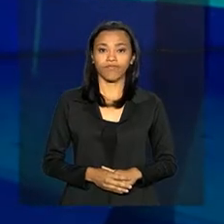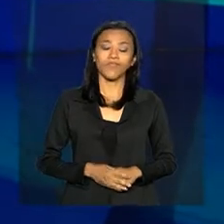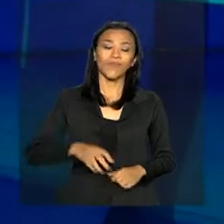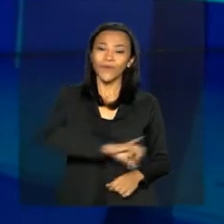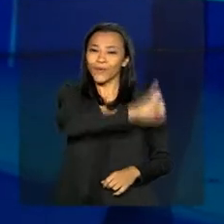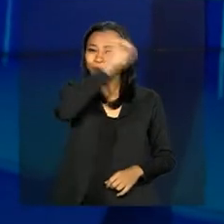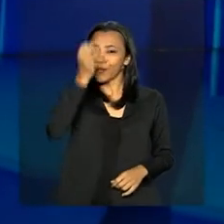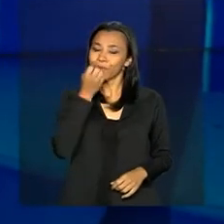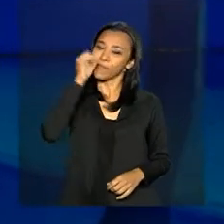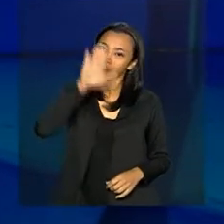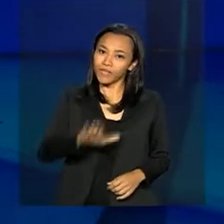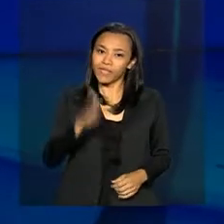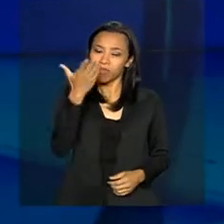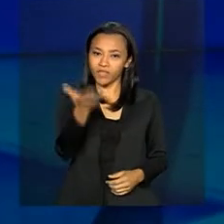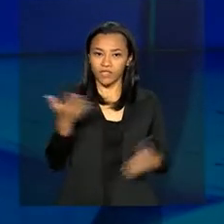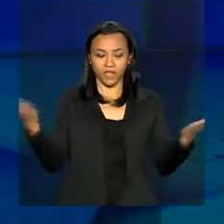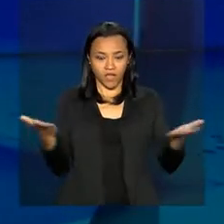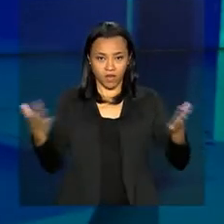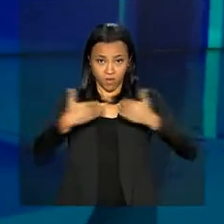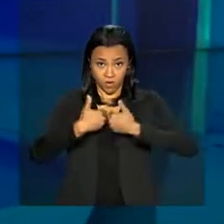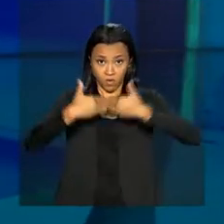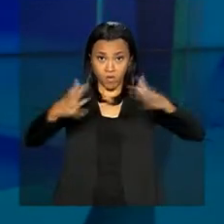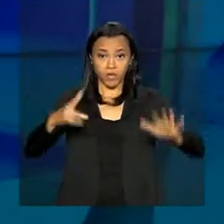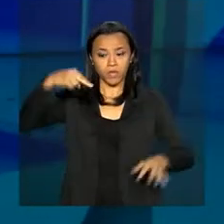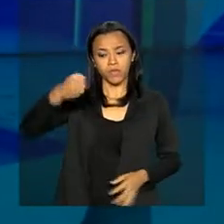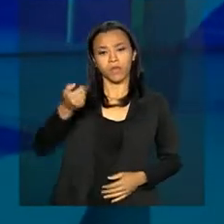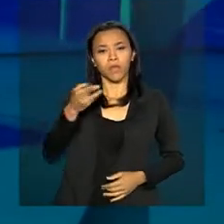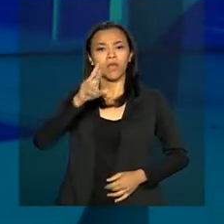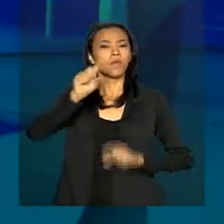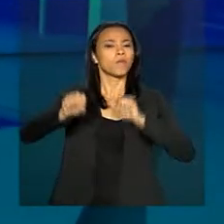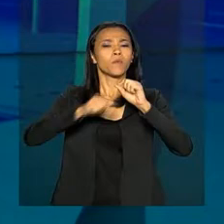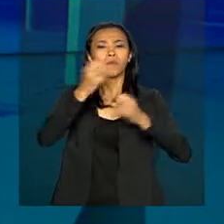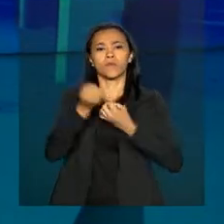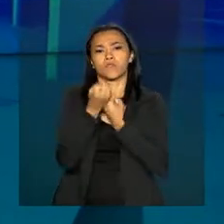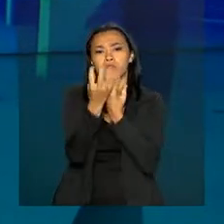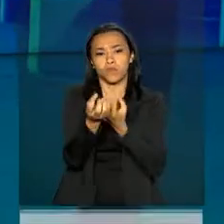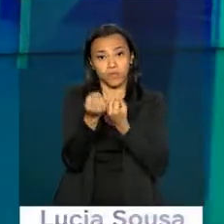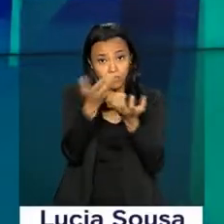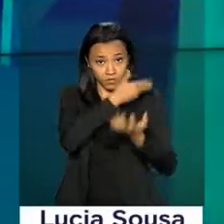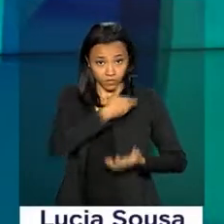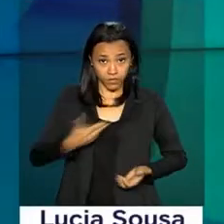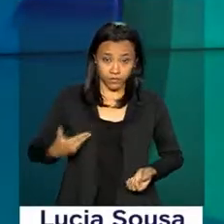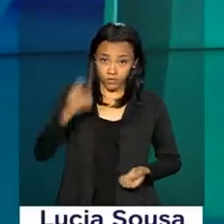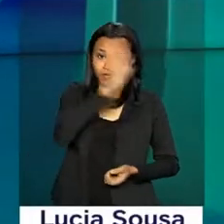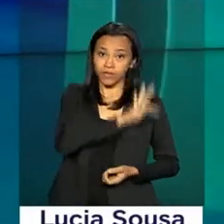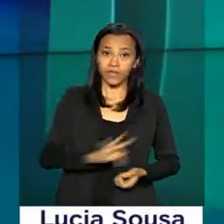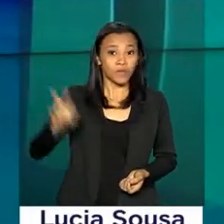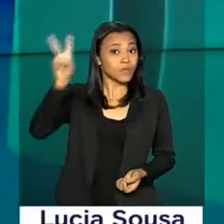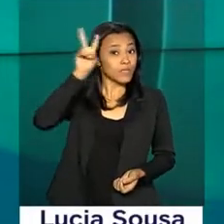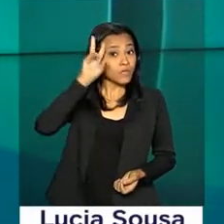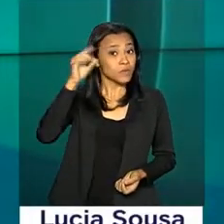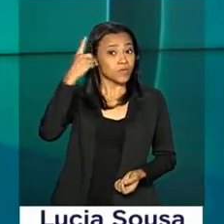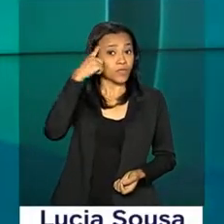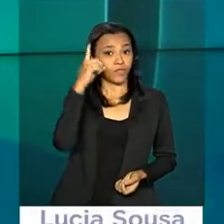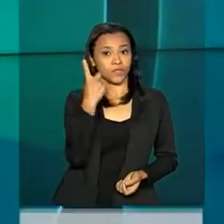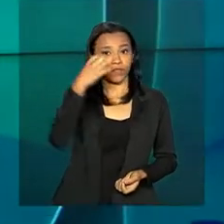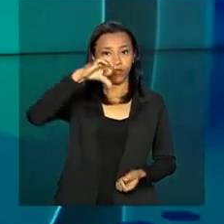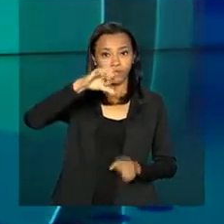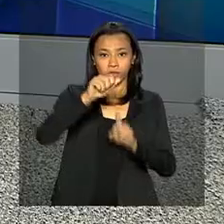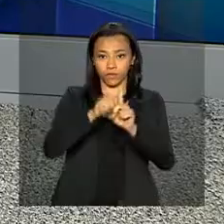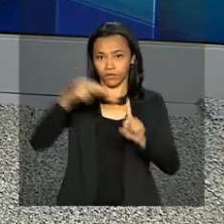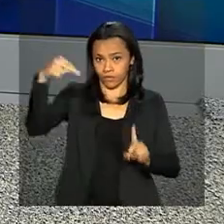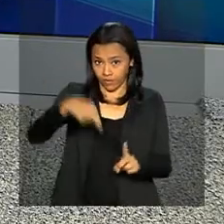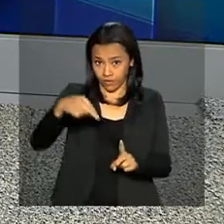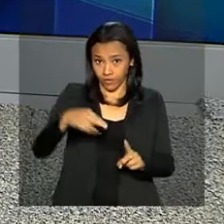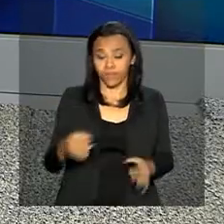Olá, boa tarde pra você. Começa agora o repórter NBR com as notícias do governo federal desta segunda-feira, 19 de novembro.